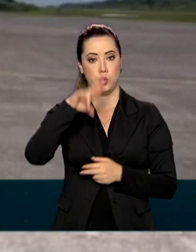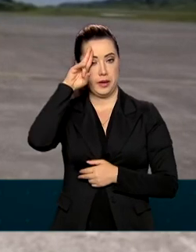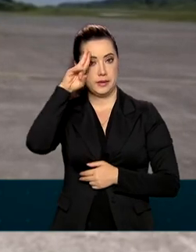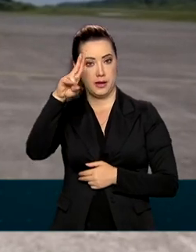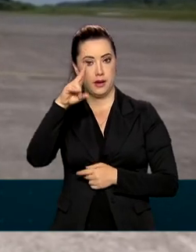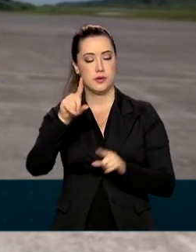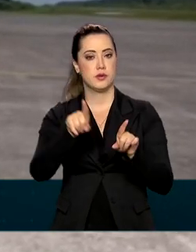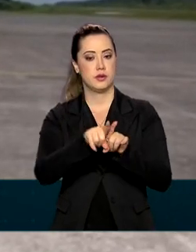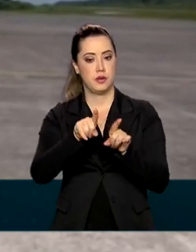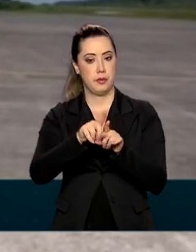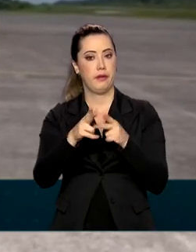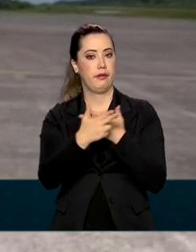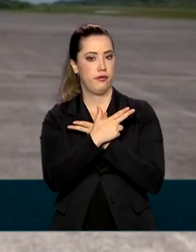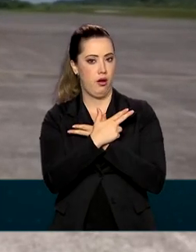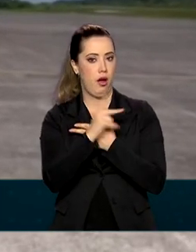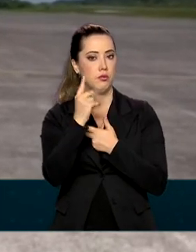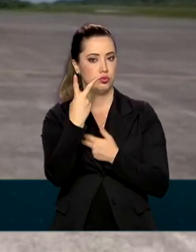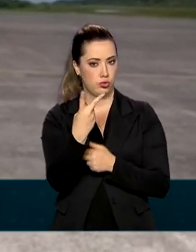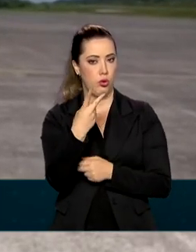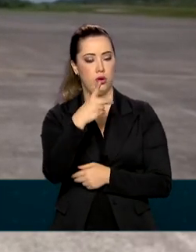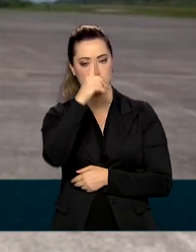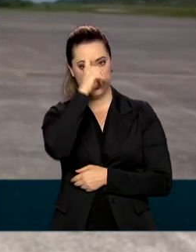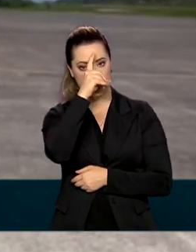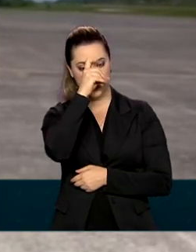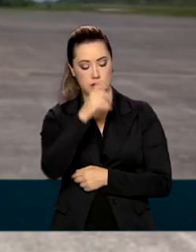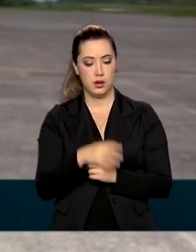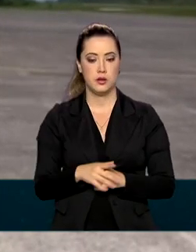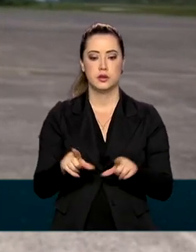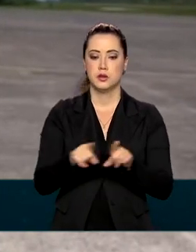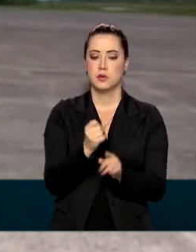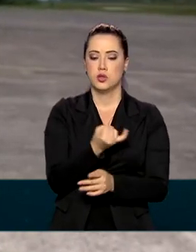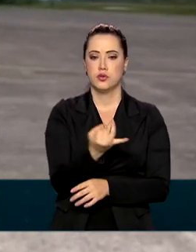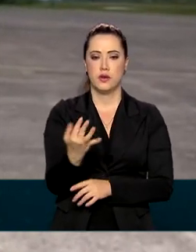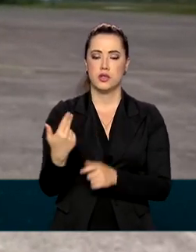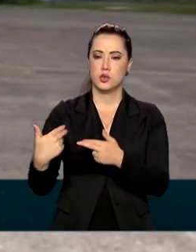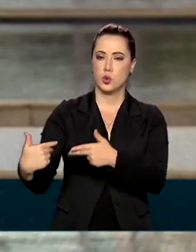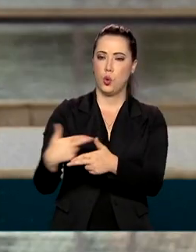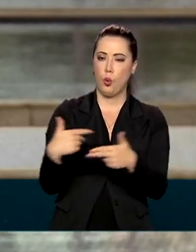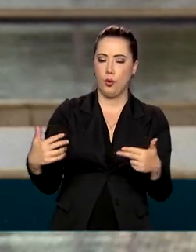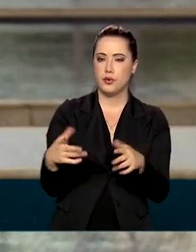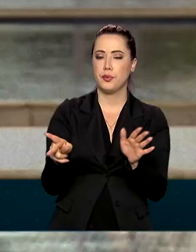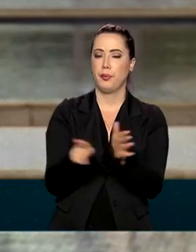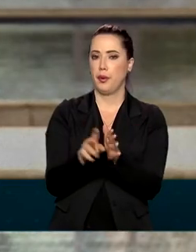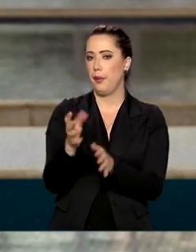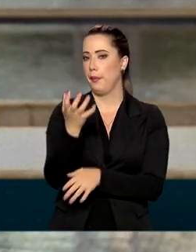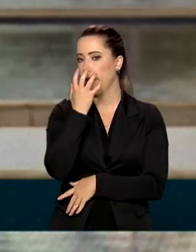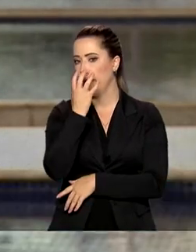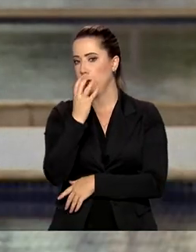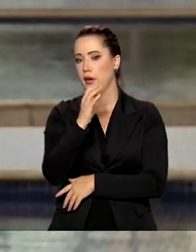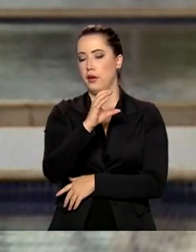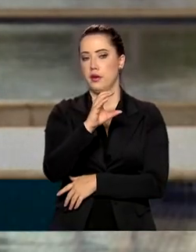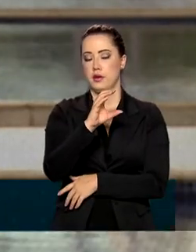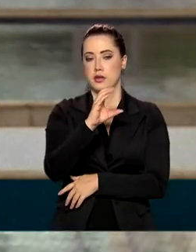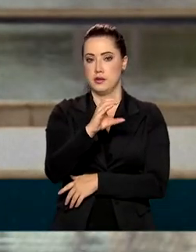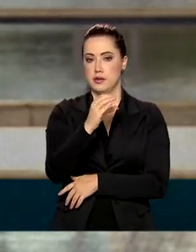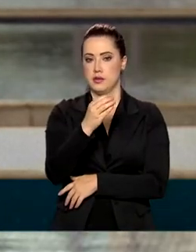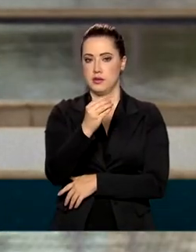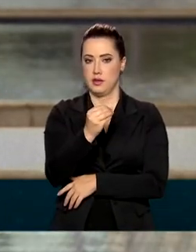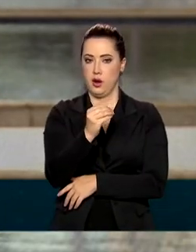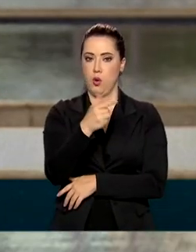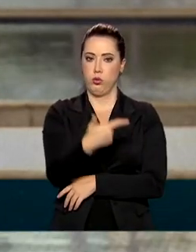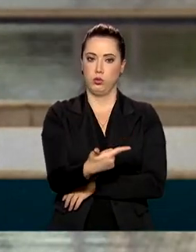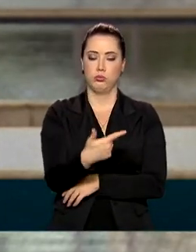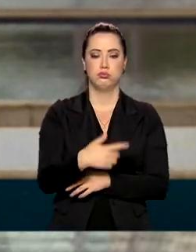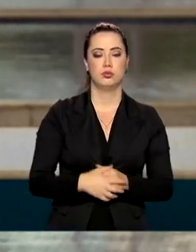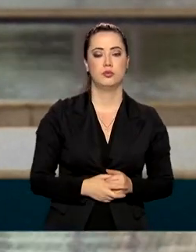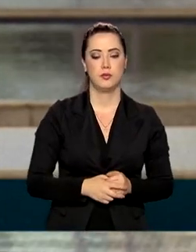Além disso, também fizemos o transporte de diversas usinas de oxigênio. As missões dão suporte também a hospitais de